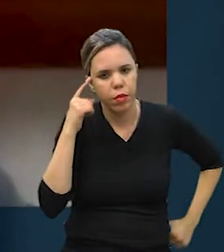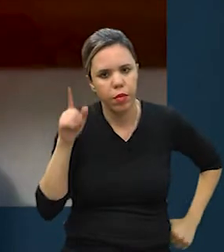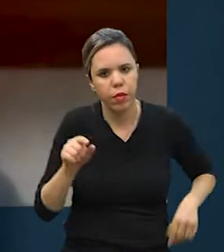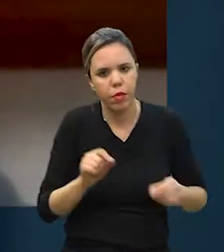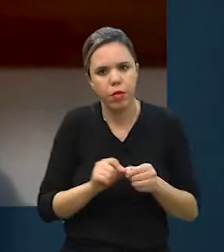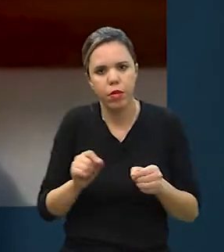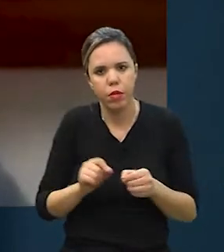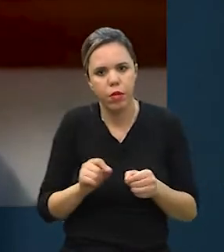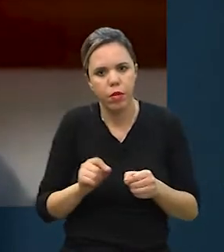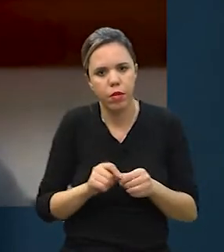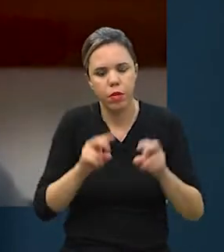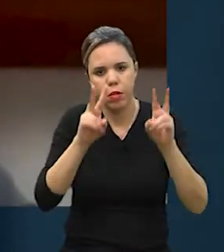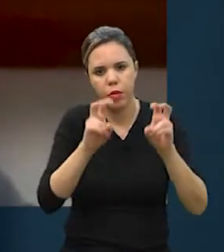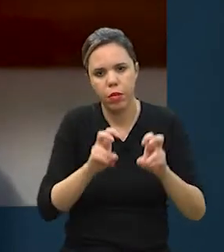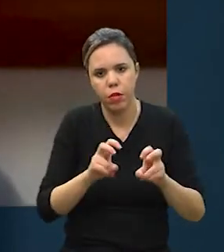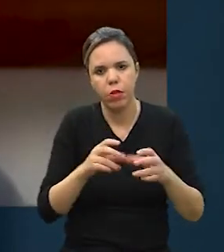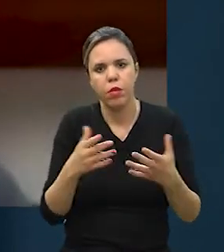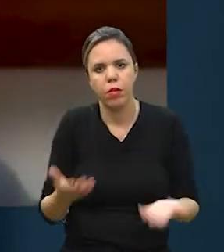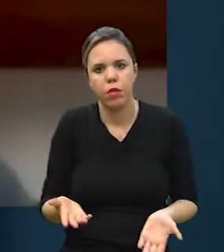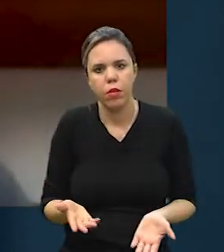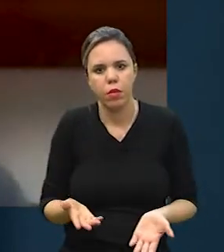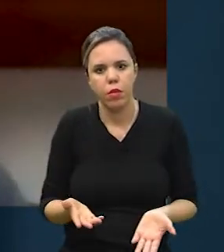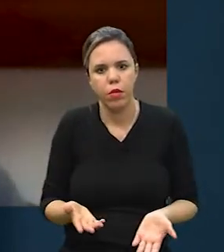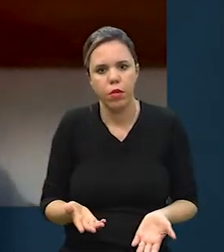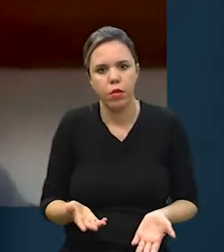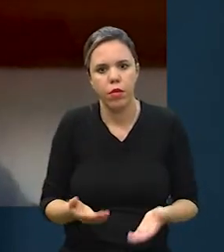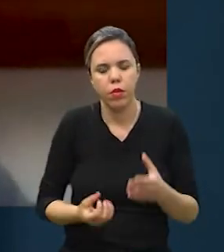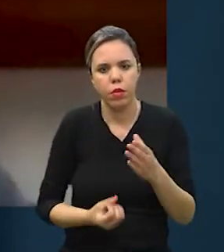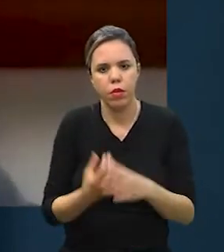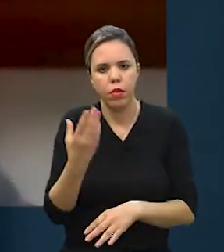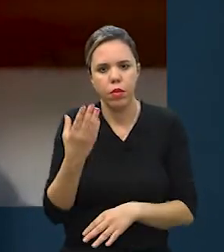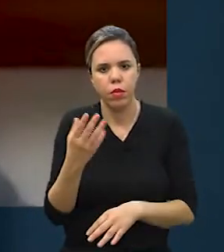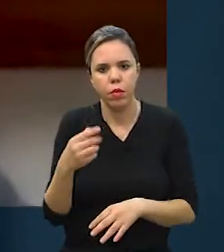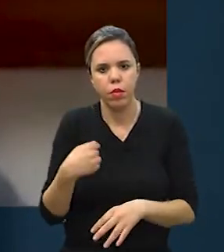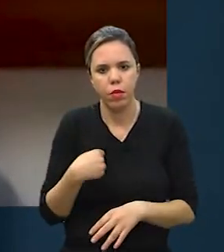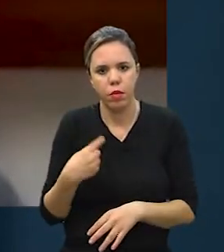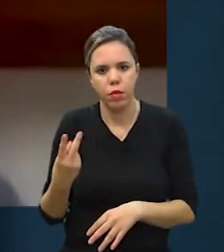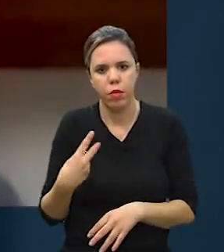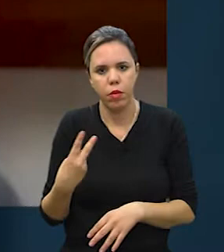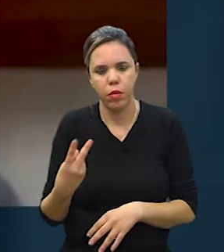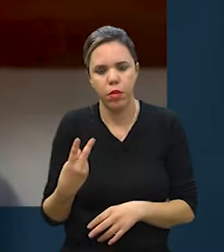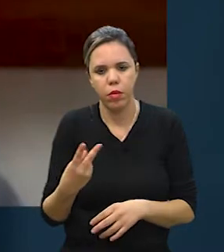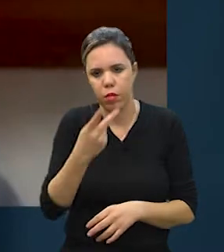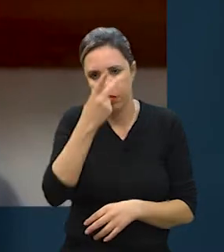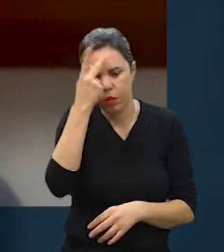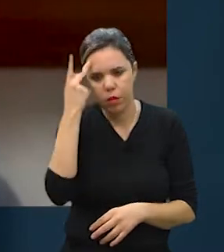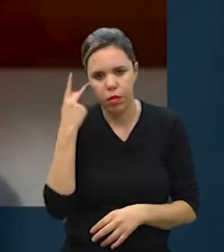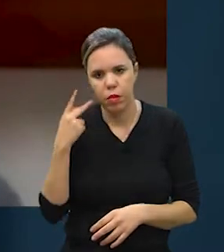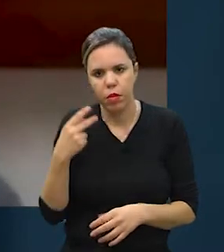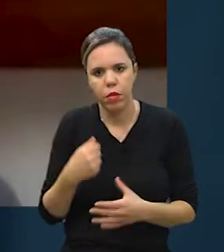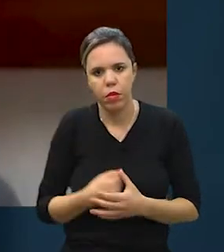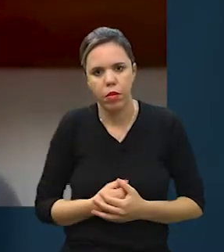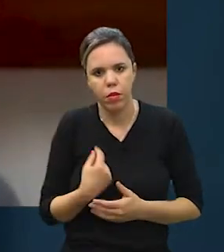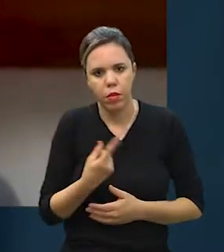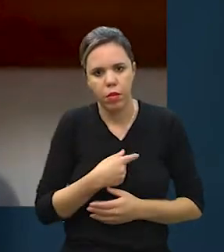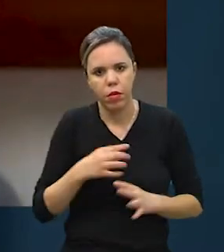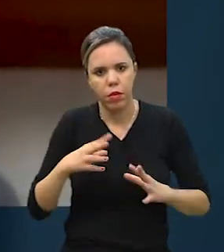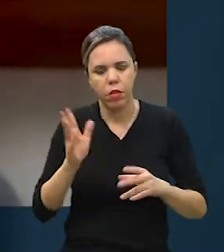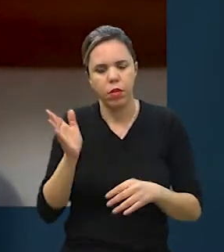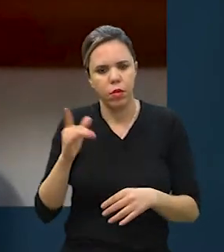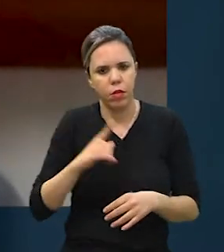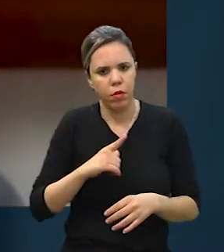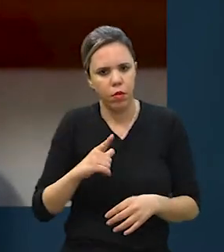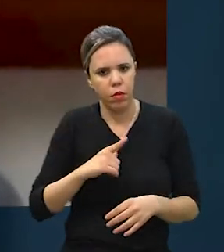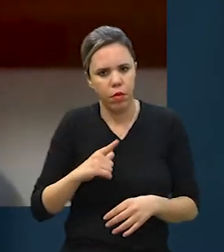fez esse, nós criamos a Montpetit, os fundadores, eu e mais duas pessoas, nós